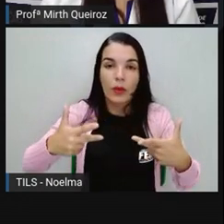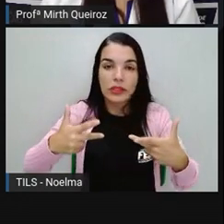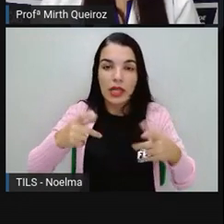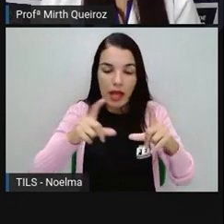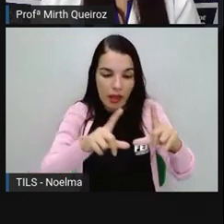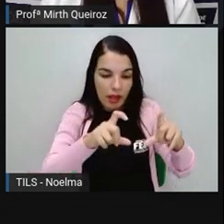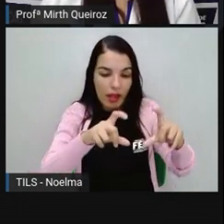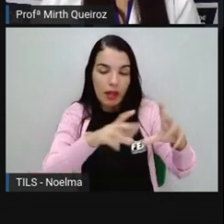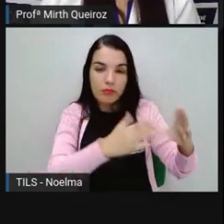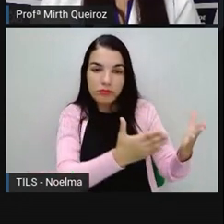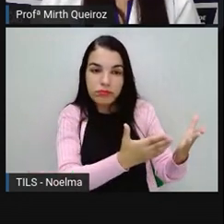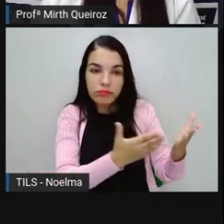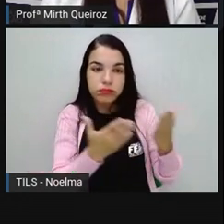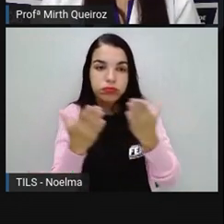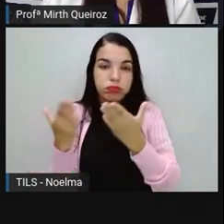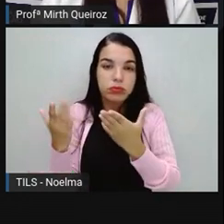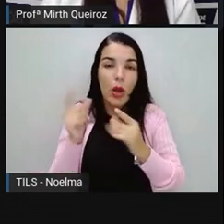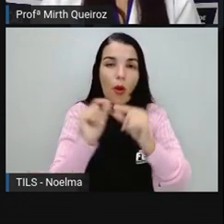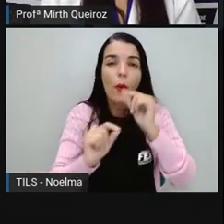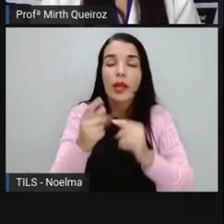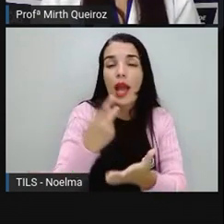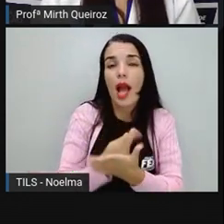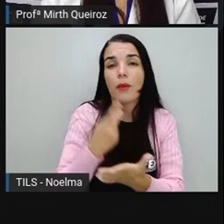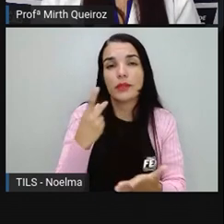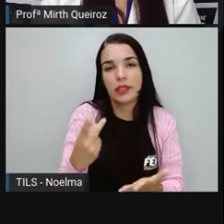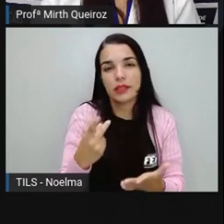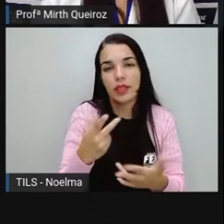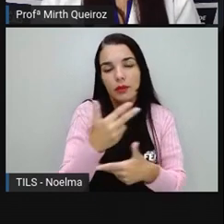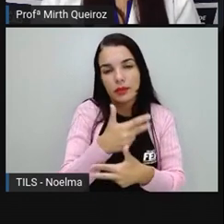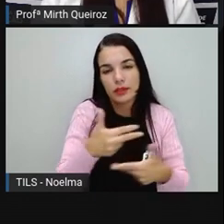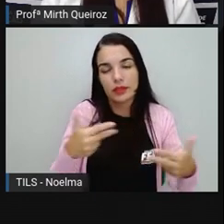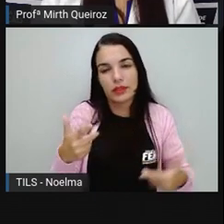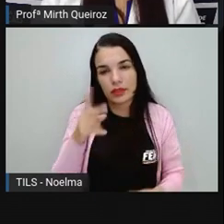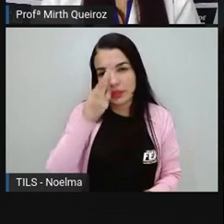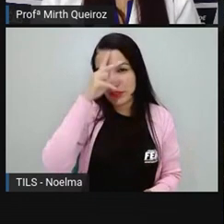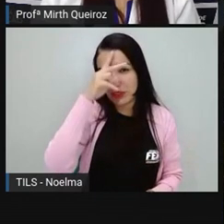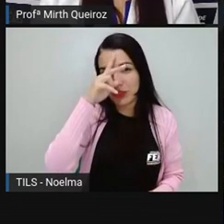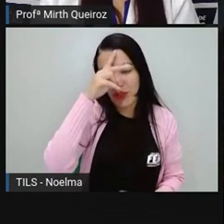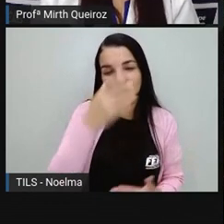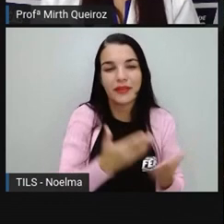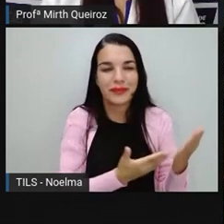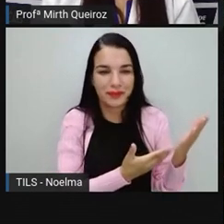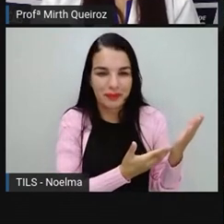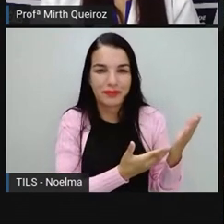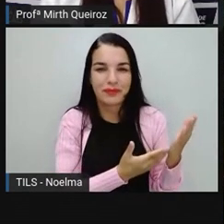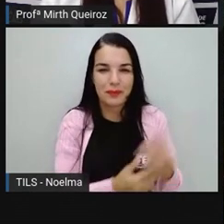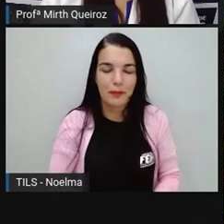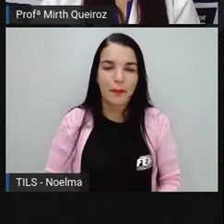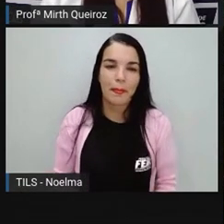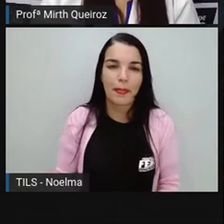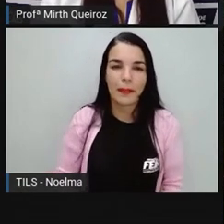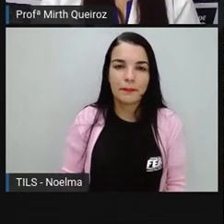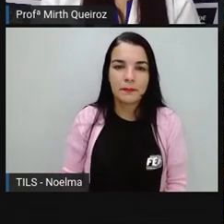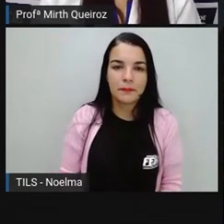compreenda o que se passou aí nessa tirinha, né? Nessa historinha aí da tirinha.